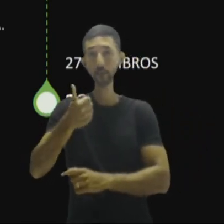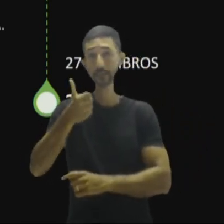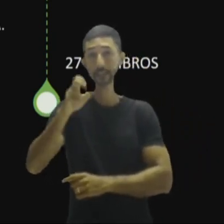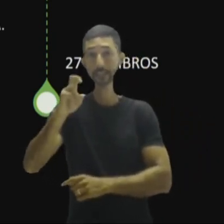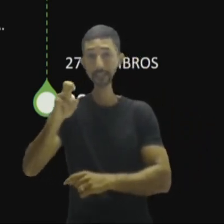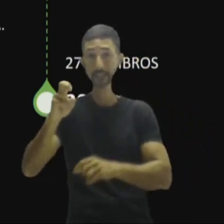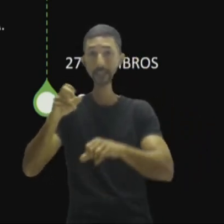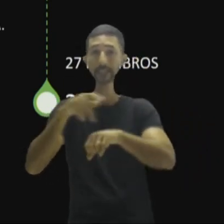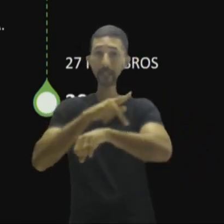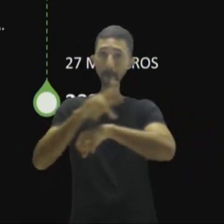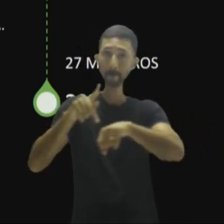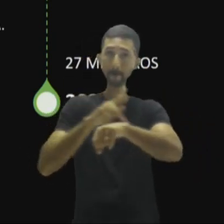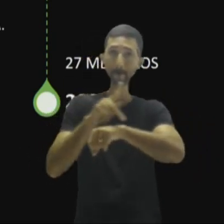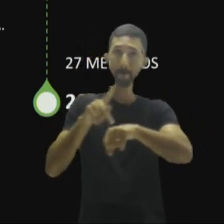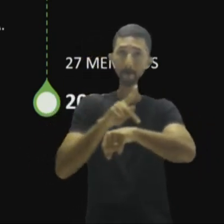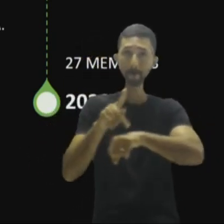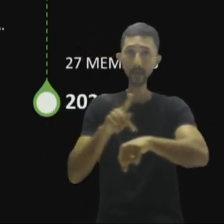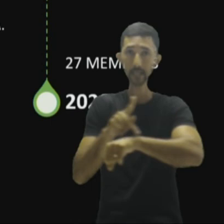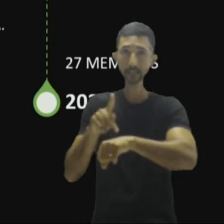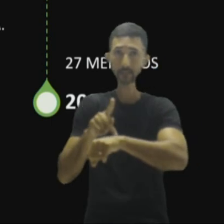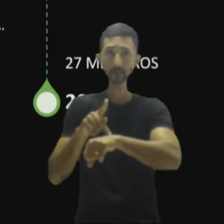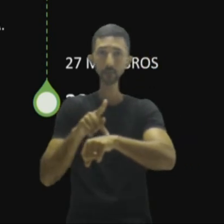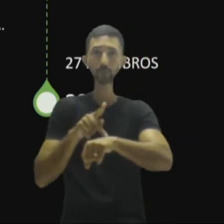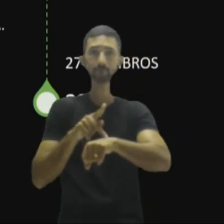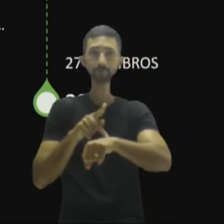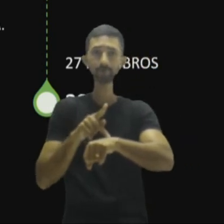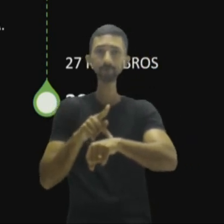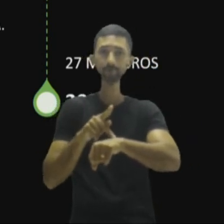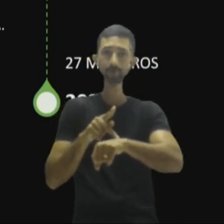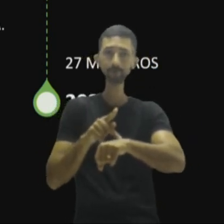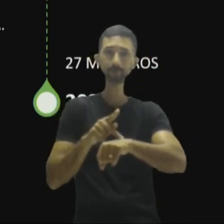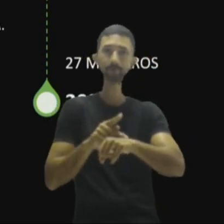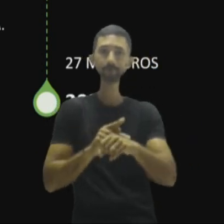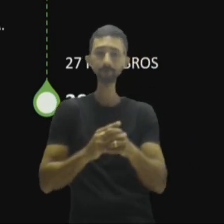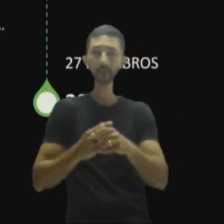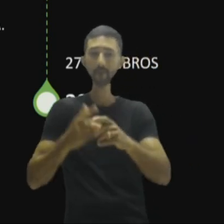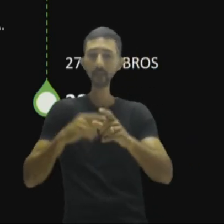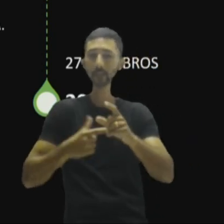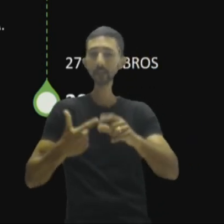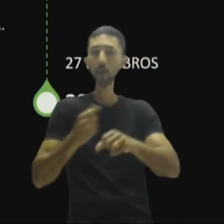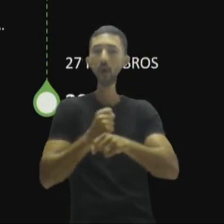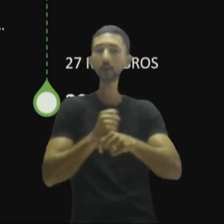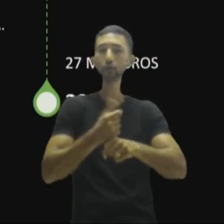membros. e aqui um destaque, querido aluno, para 2004.